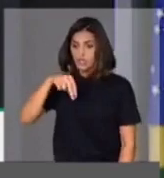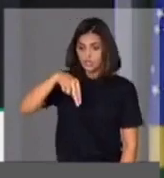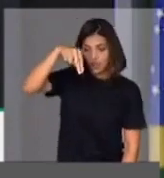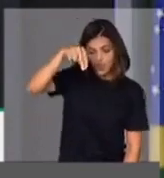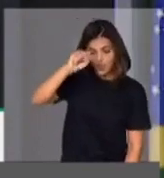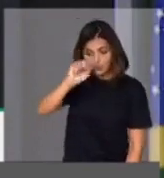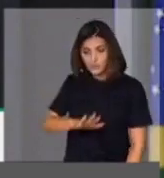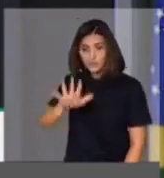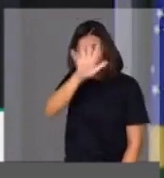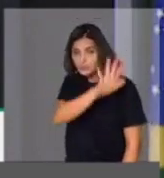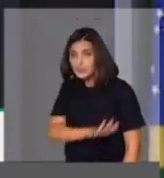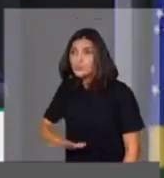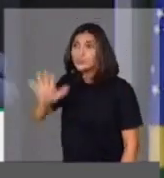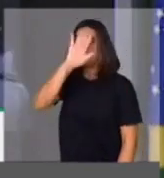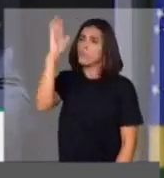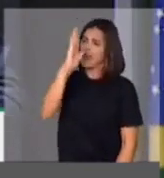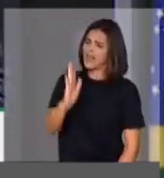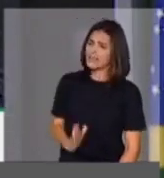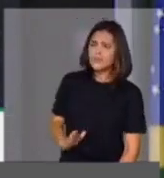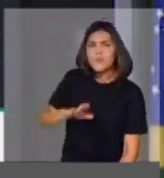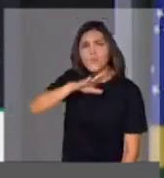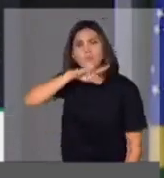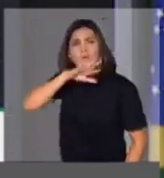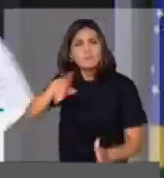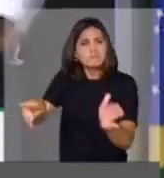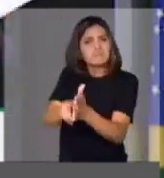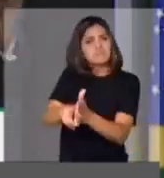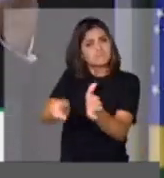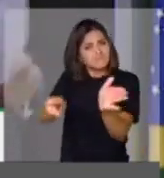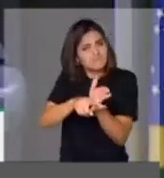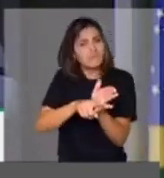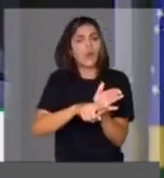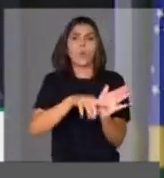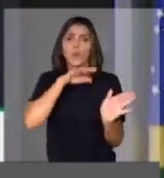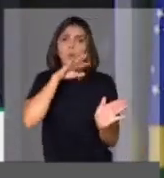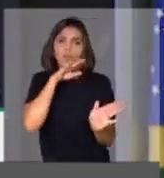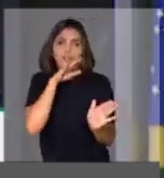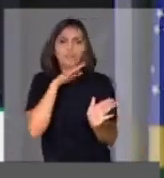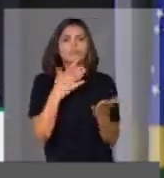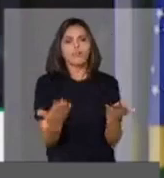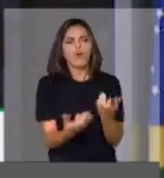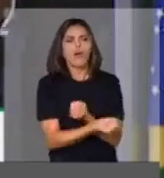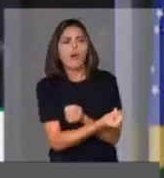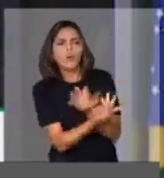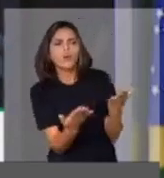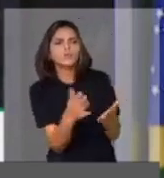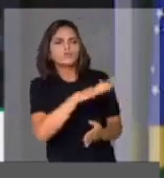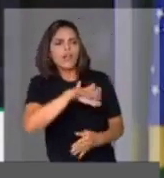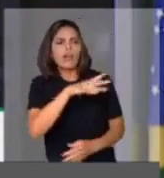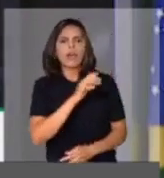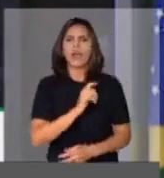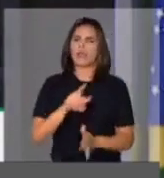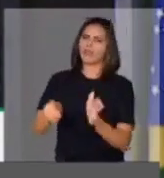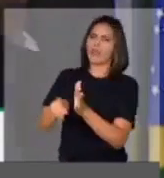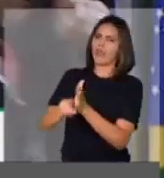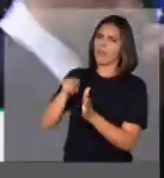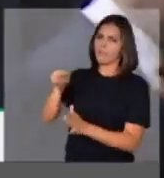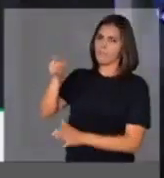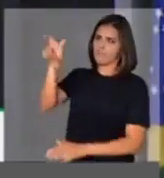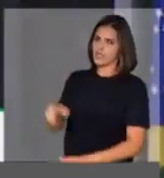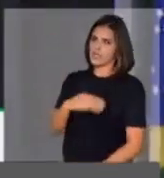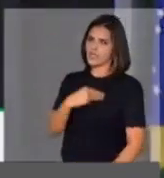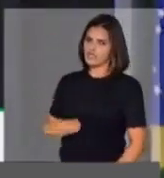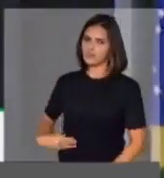E para melhorar, nós vemos nesse cenário de terror que alguns querem pintar a figura do ministro e a este governo,